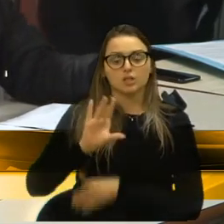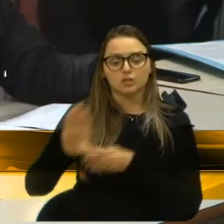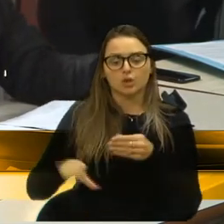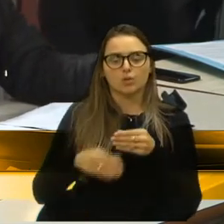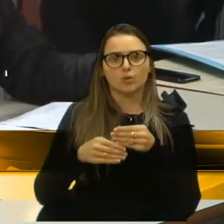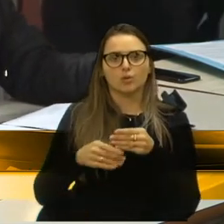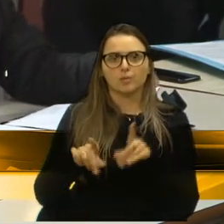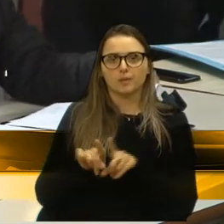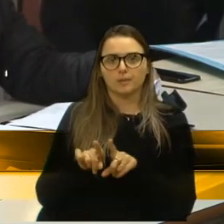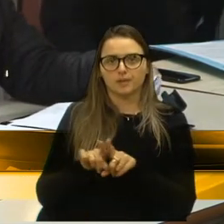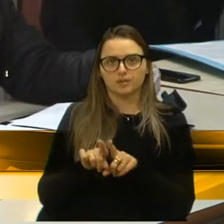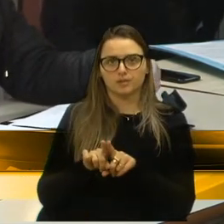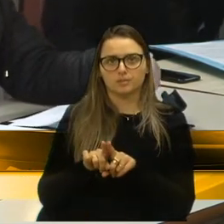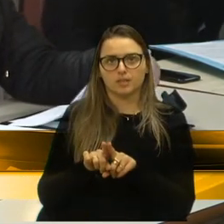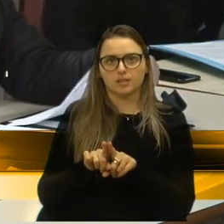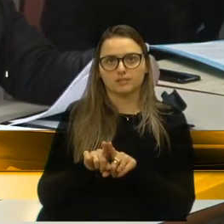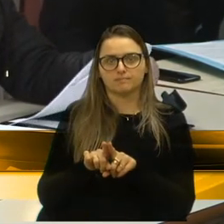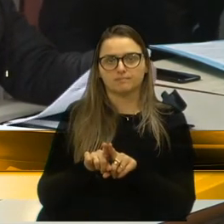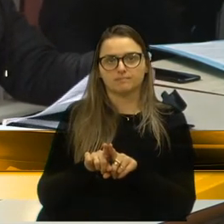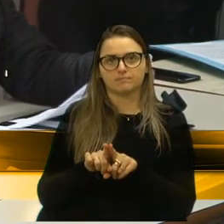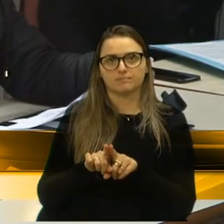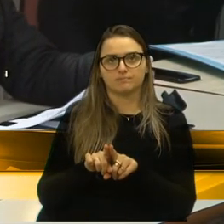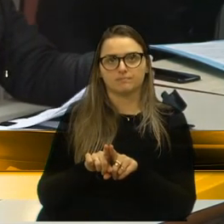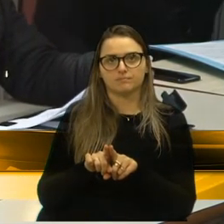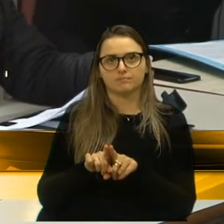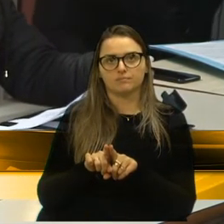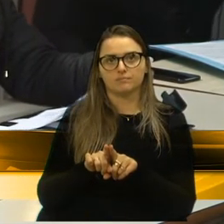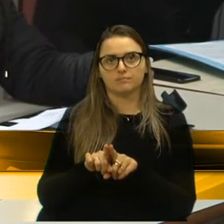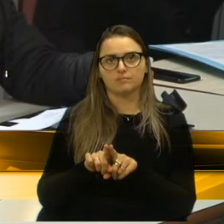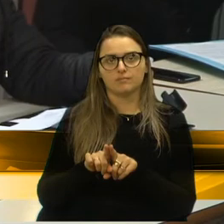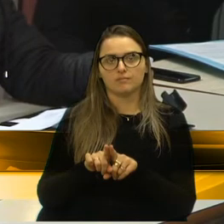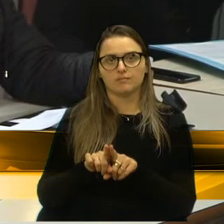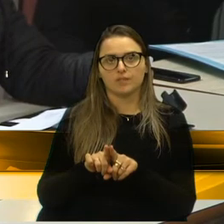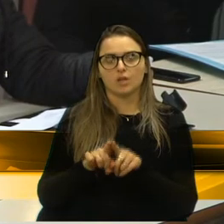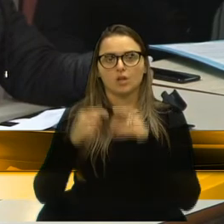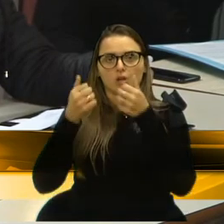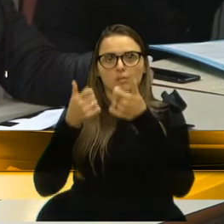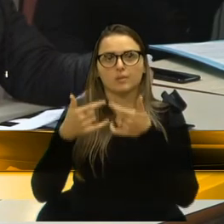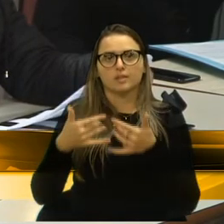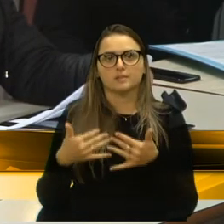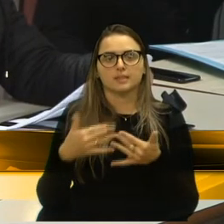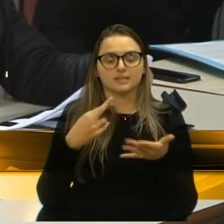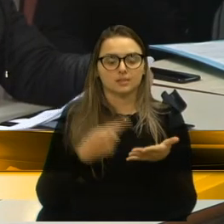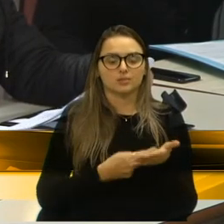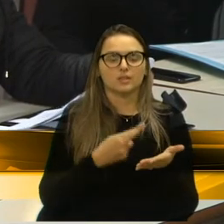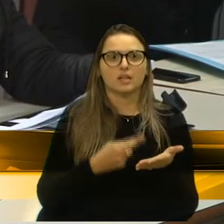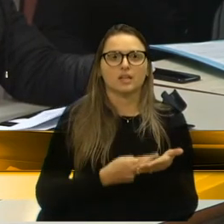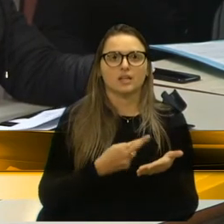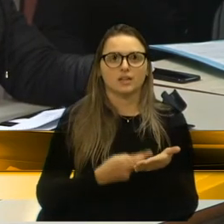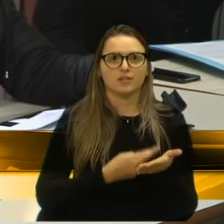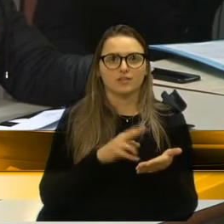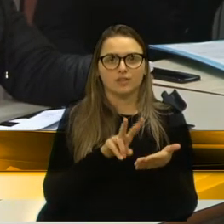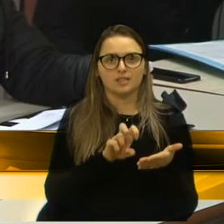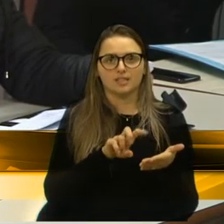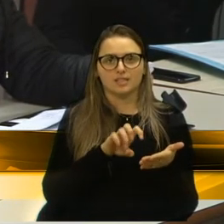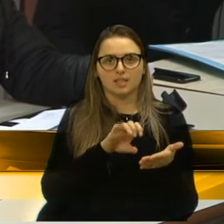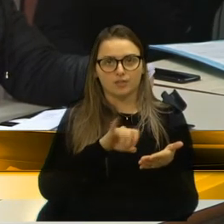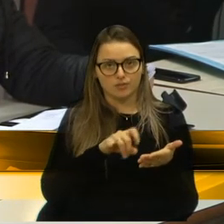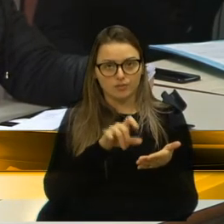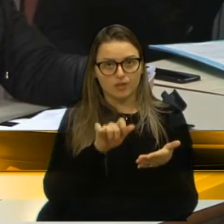questão de registro, de uma pequena explanação aqui da revista, veja, enfim, como